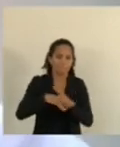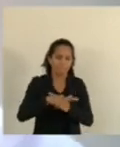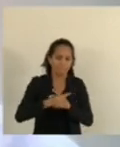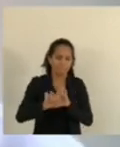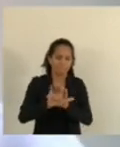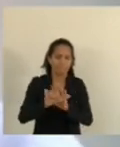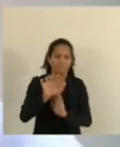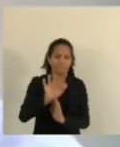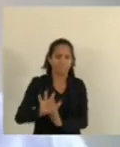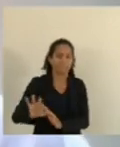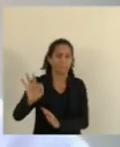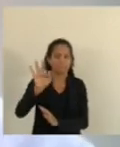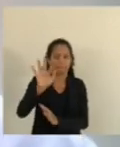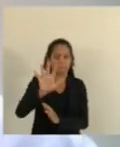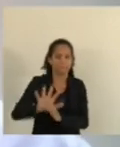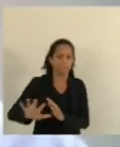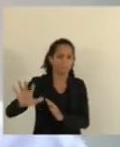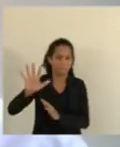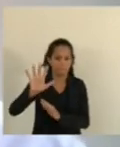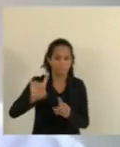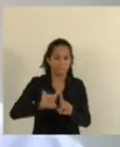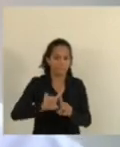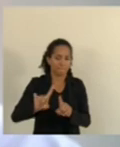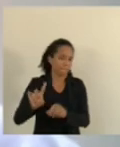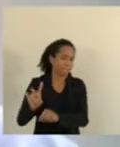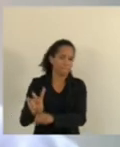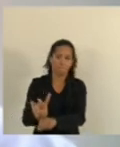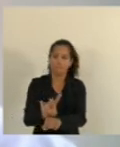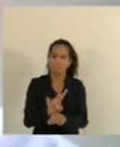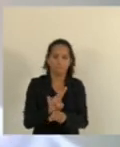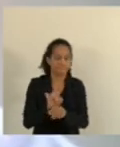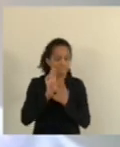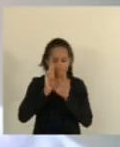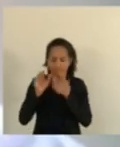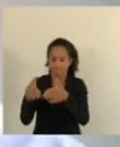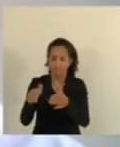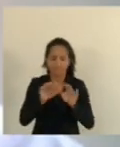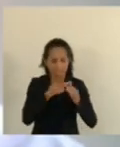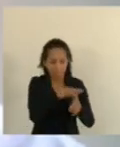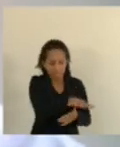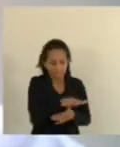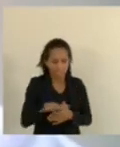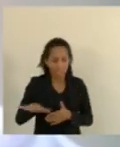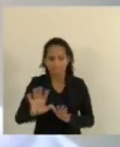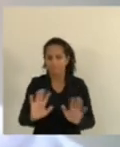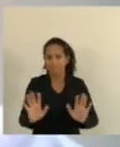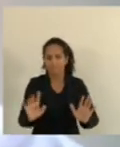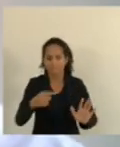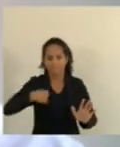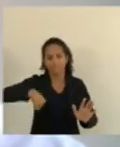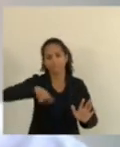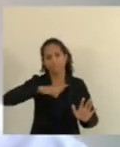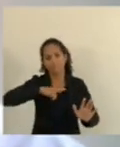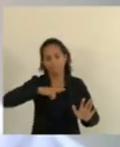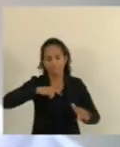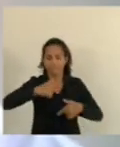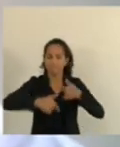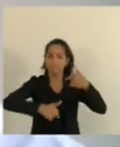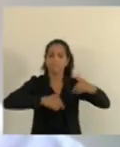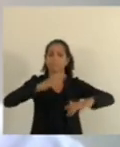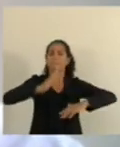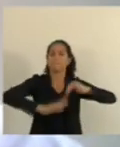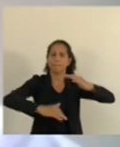federal É geral Mas não cuida Das questões Específicas E nós Que temos vocação No